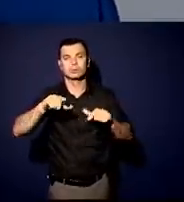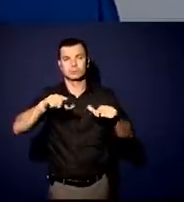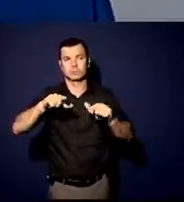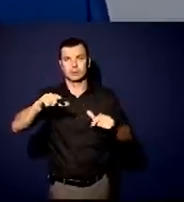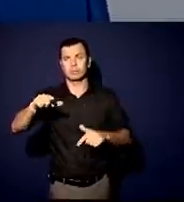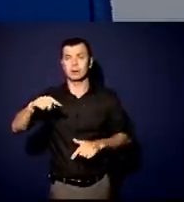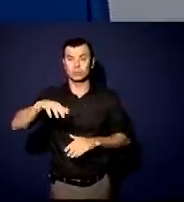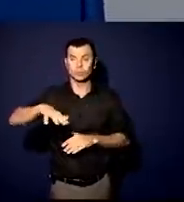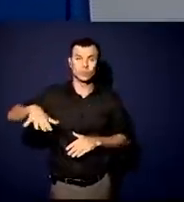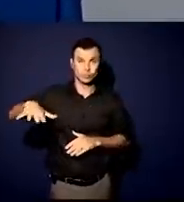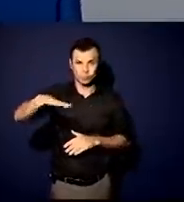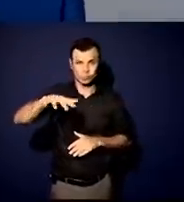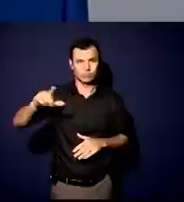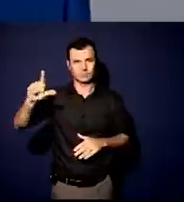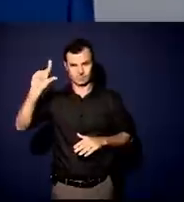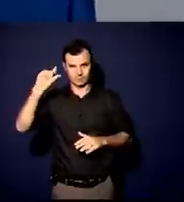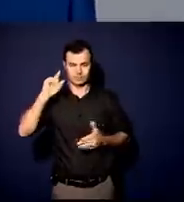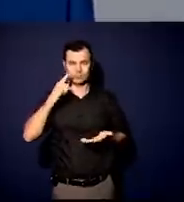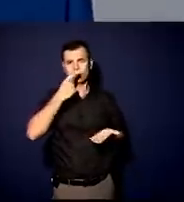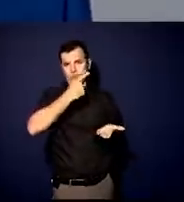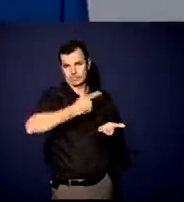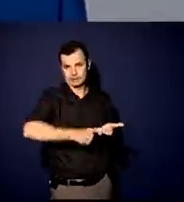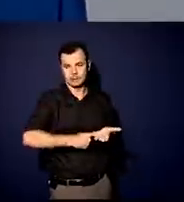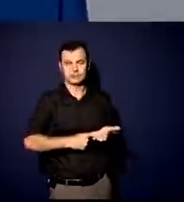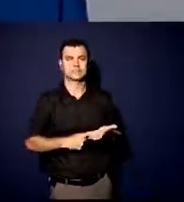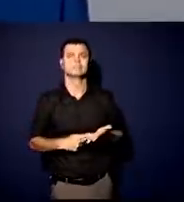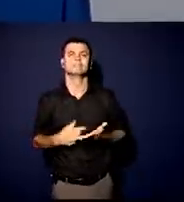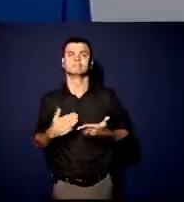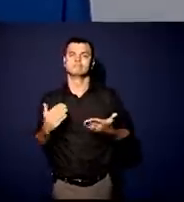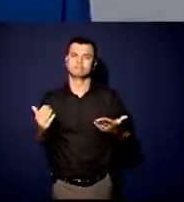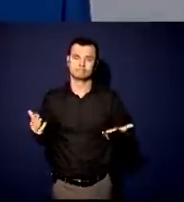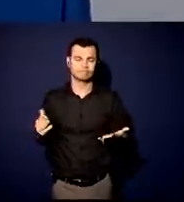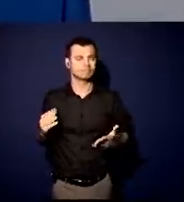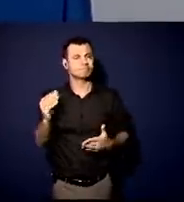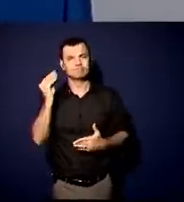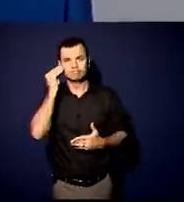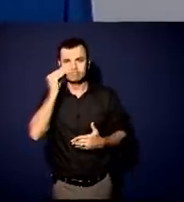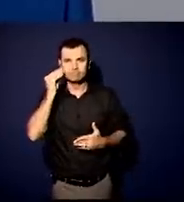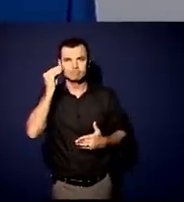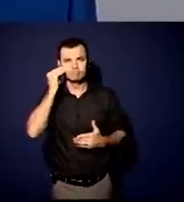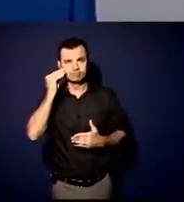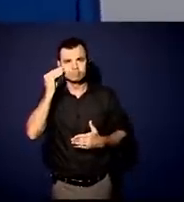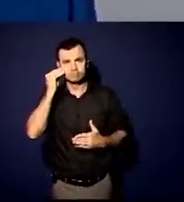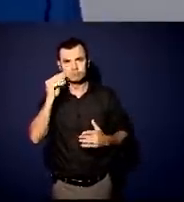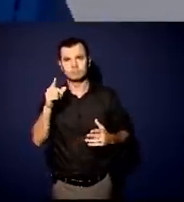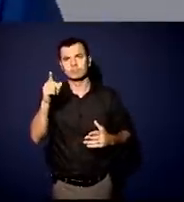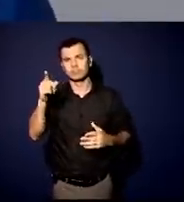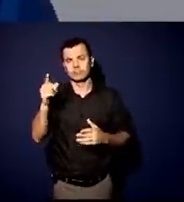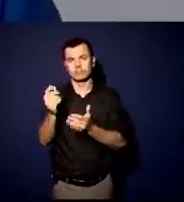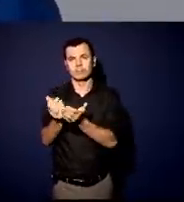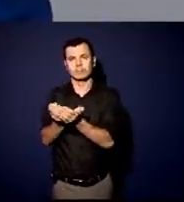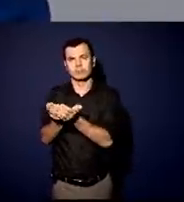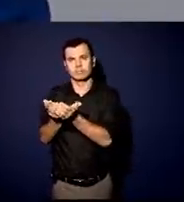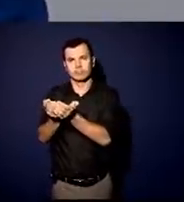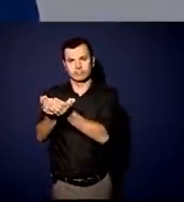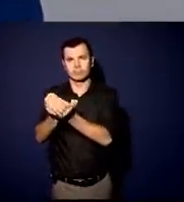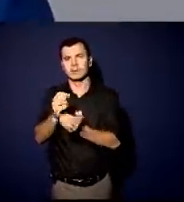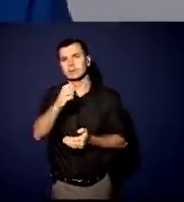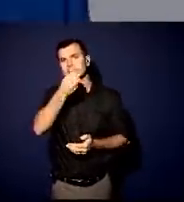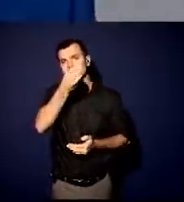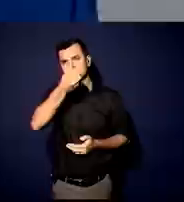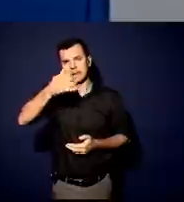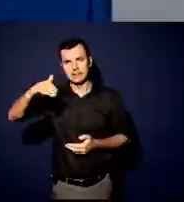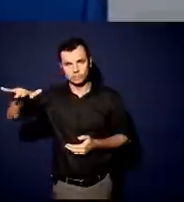estabelecido no marco. E obviamente a gente vai insistir muito na questão da privatização de Santos que é algo que está bastante